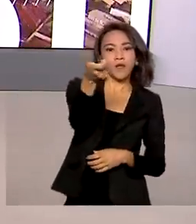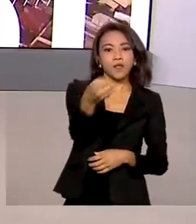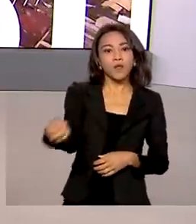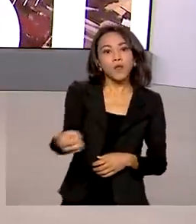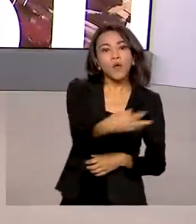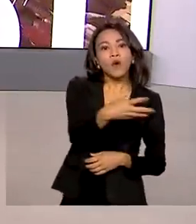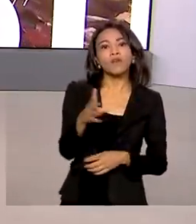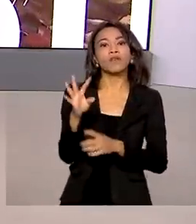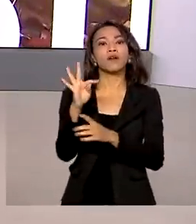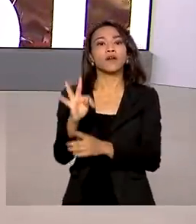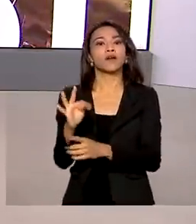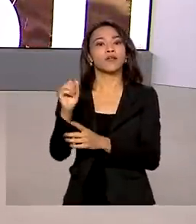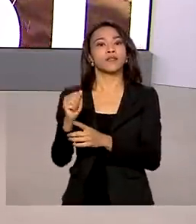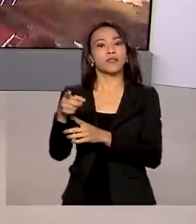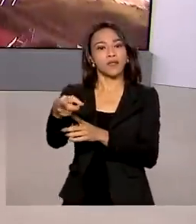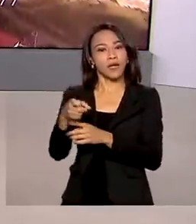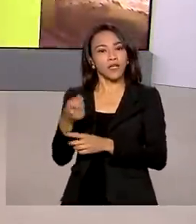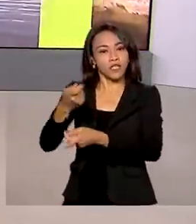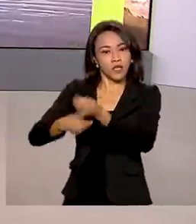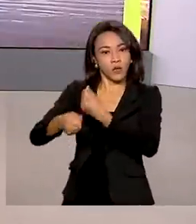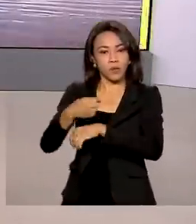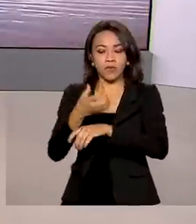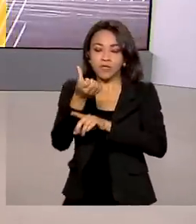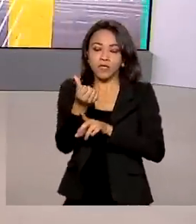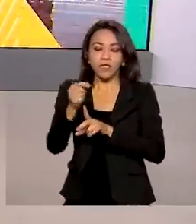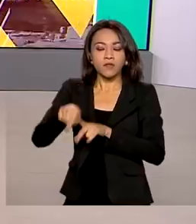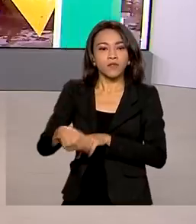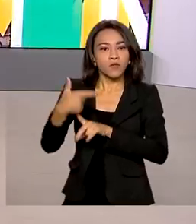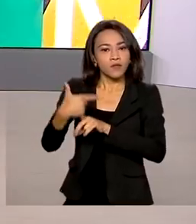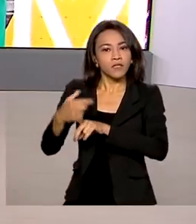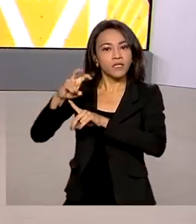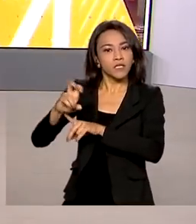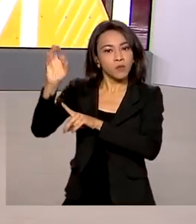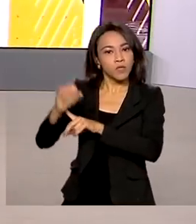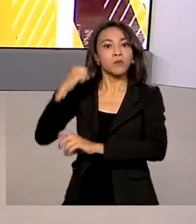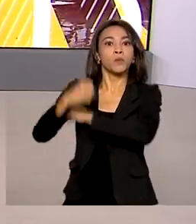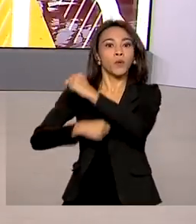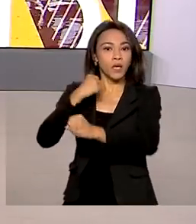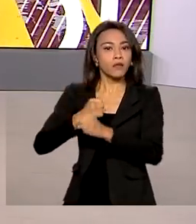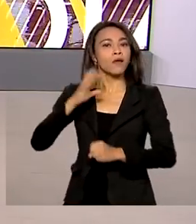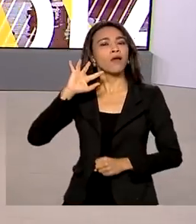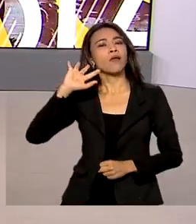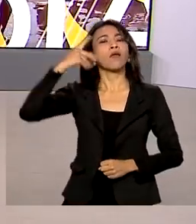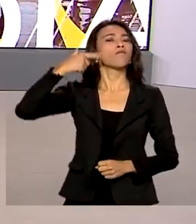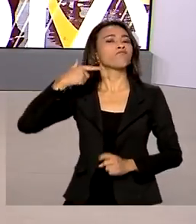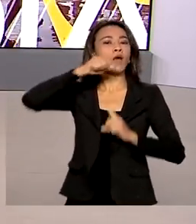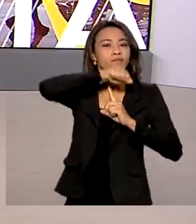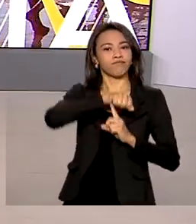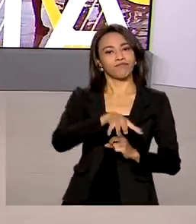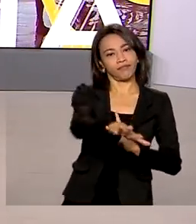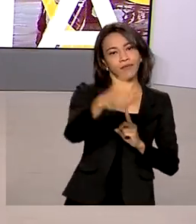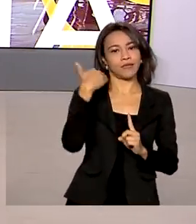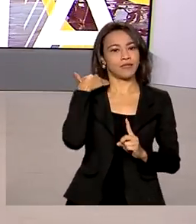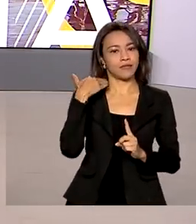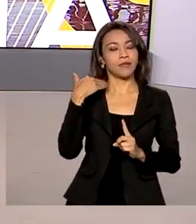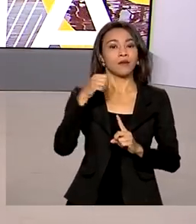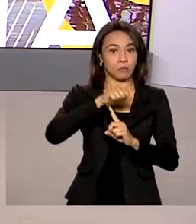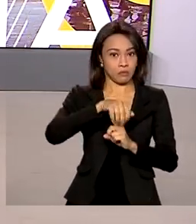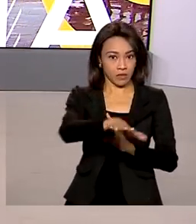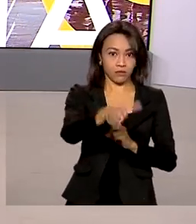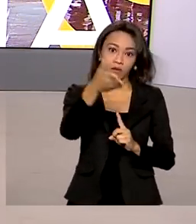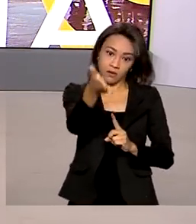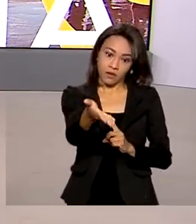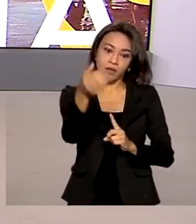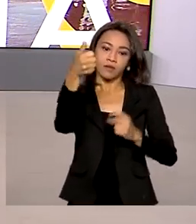economia é de 6,25% ao ano. A decisão foi tomada pelo Banco Central. Quem analisa é o comentarista aqui da TV